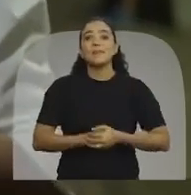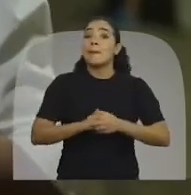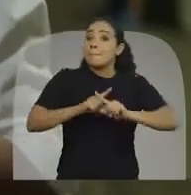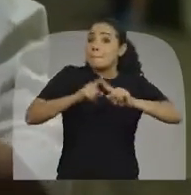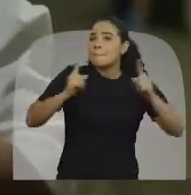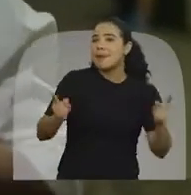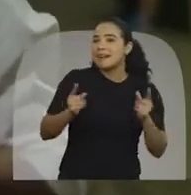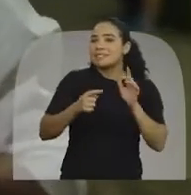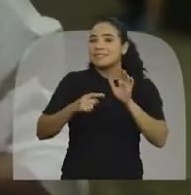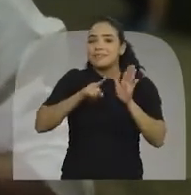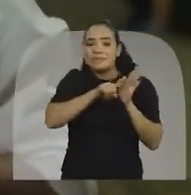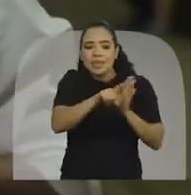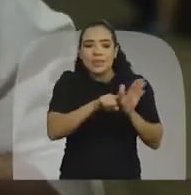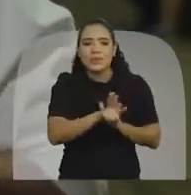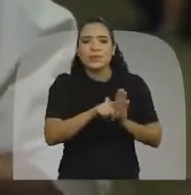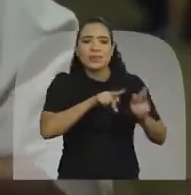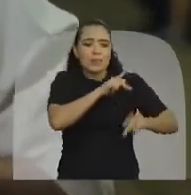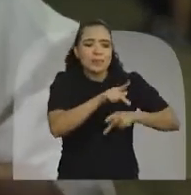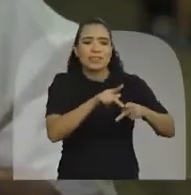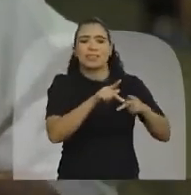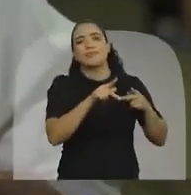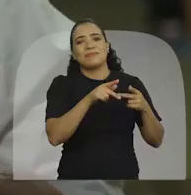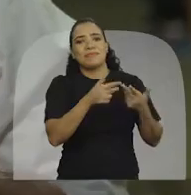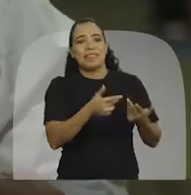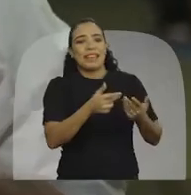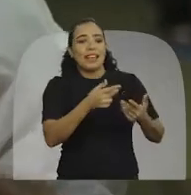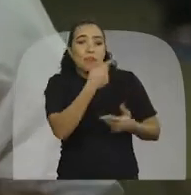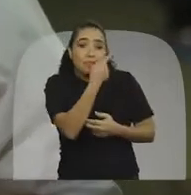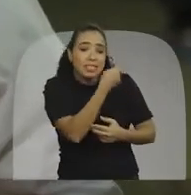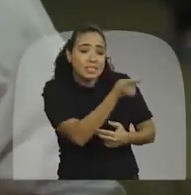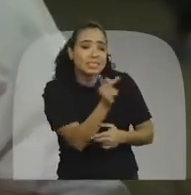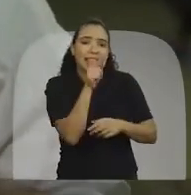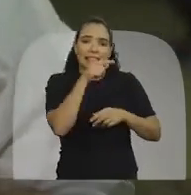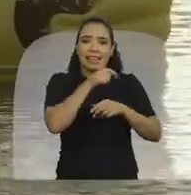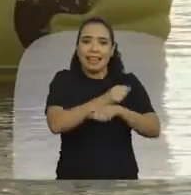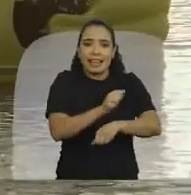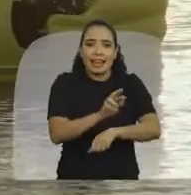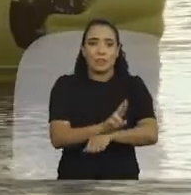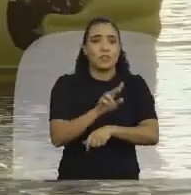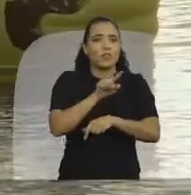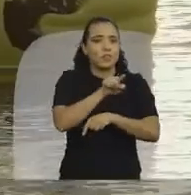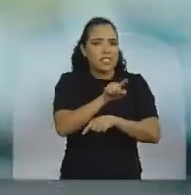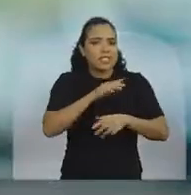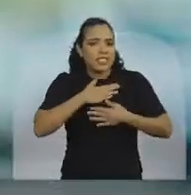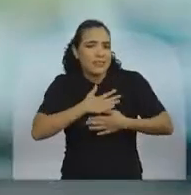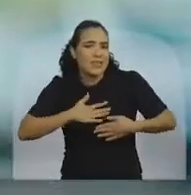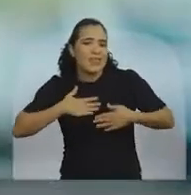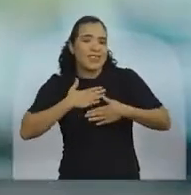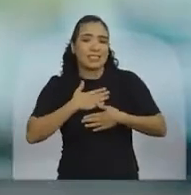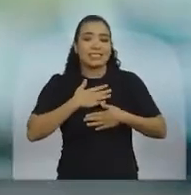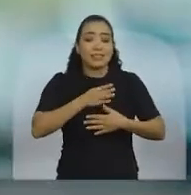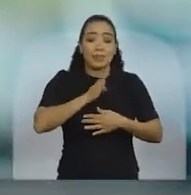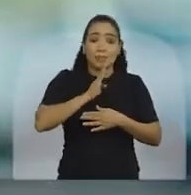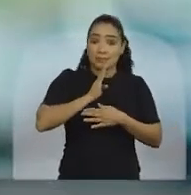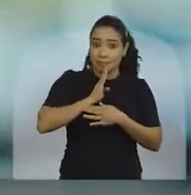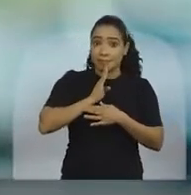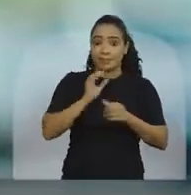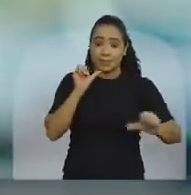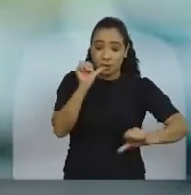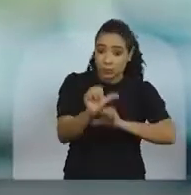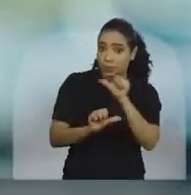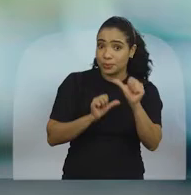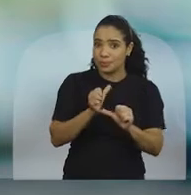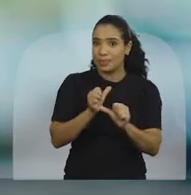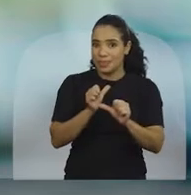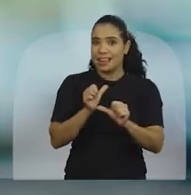pergunte a quem mora aqui em Araguaína ou faça uma visita. Você vai gostar do que vai conhecer. A transformação que fizemos em